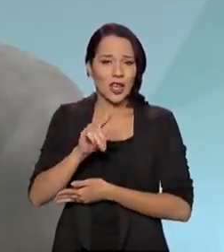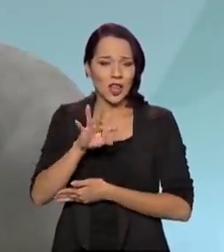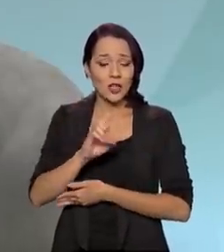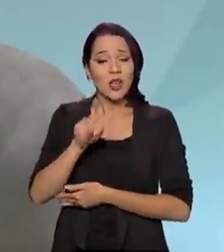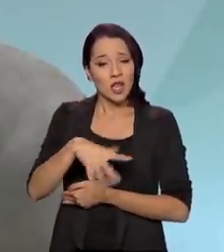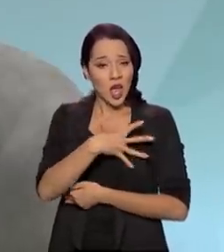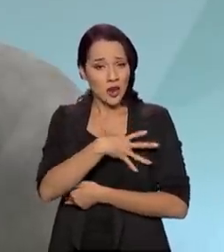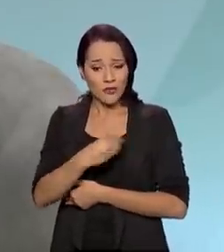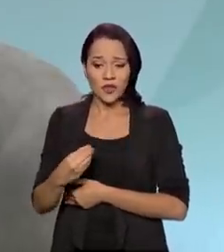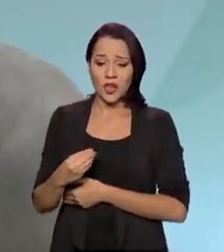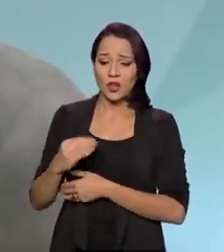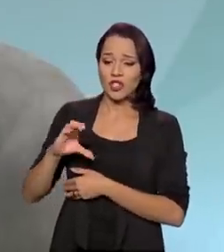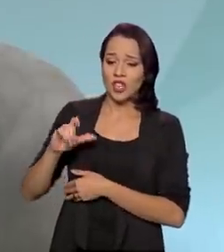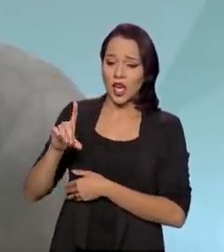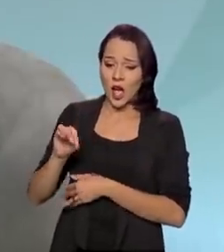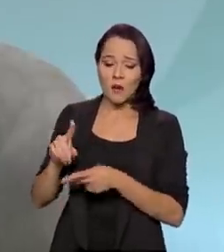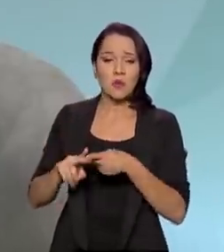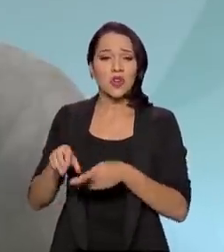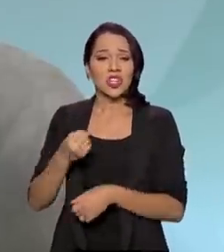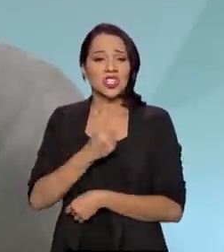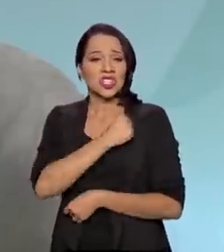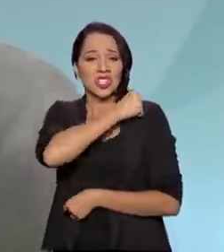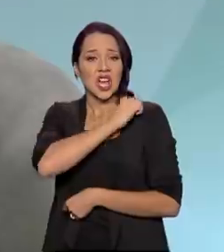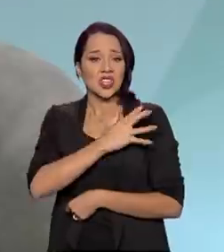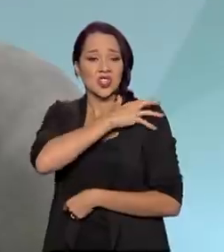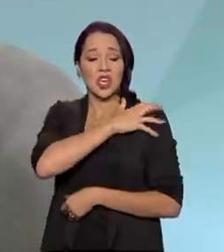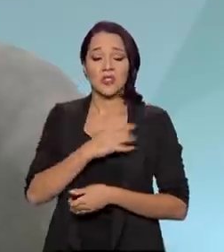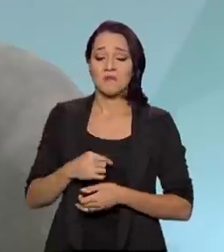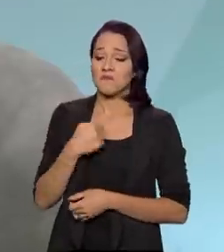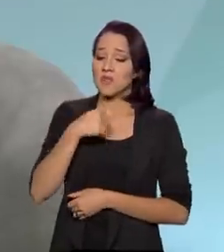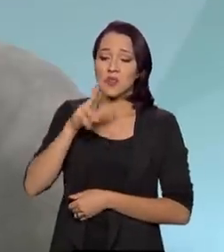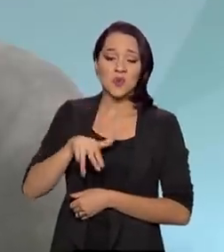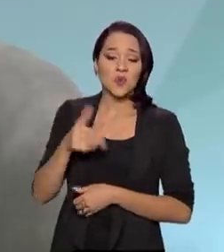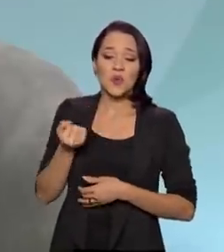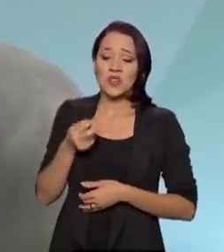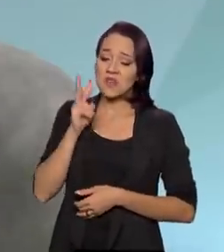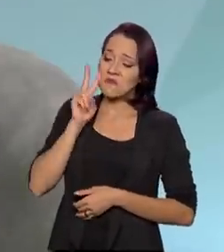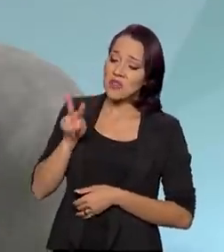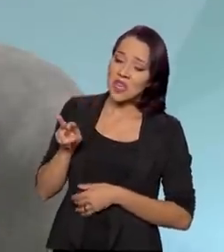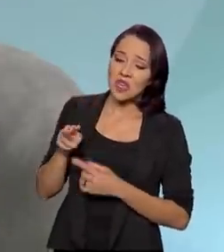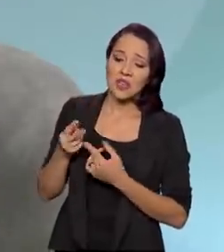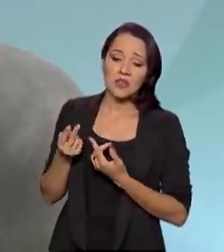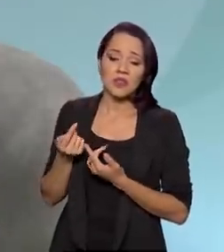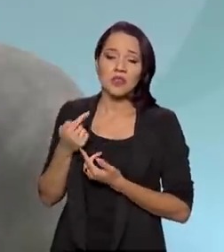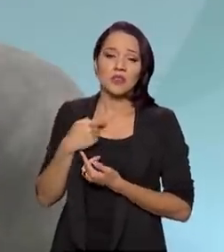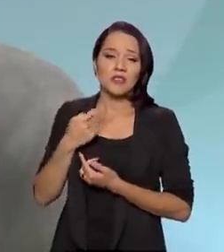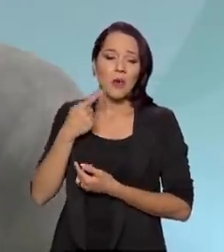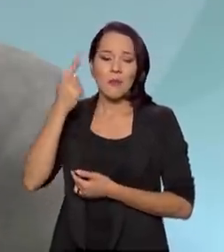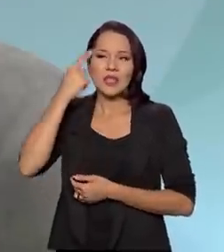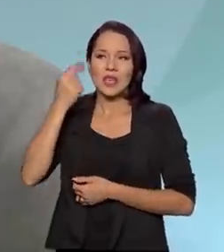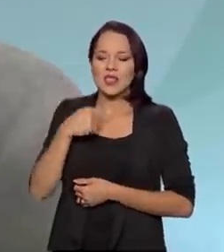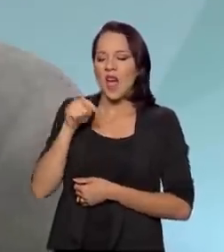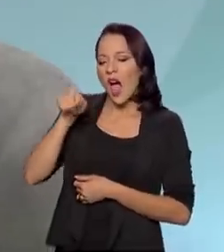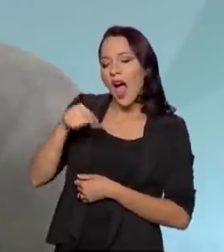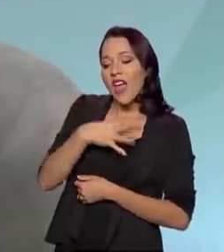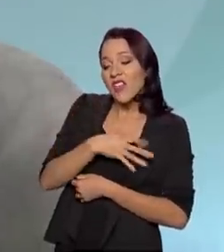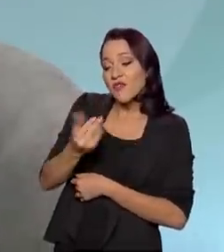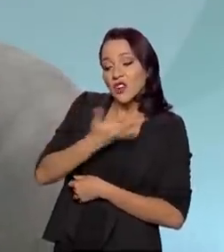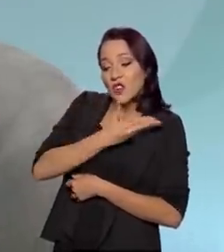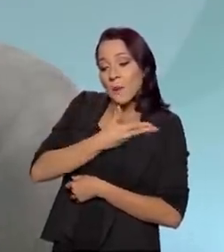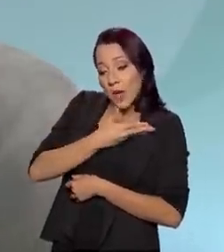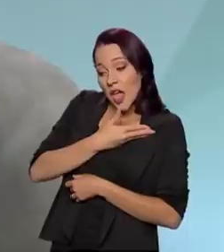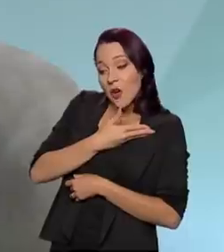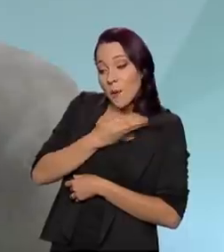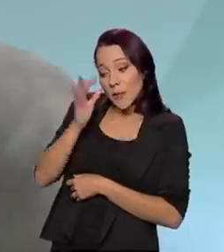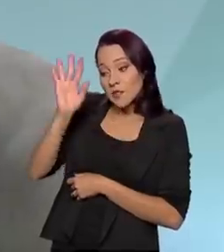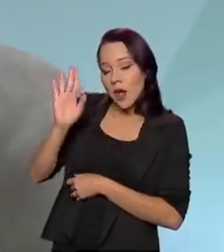filhos de cabo de sargento. E isso aí nunca passou, nunca veio à minha cabeça. Aquele ali é filho disso, filho da...